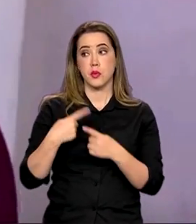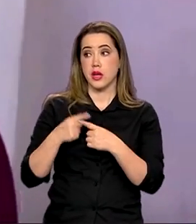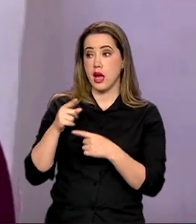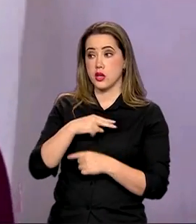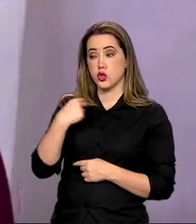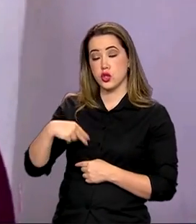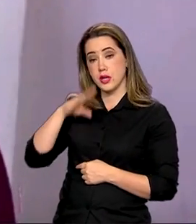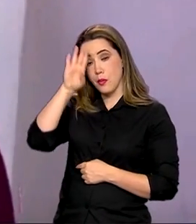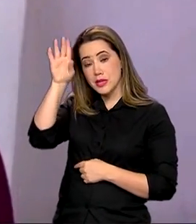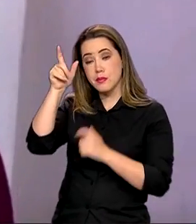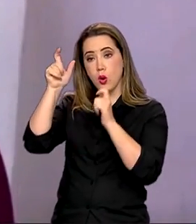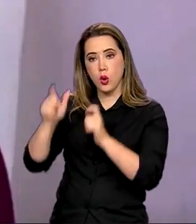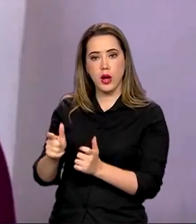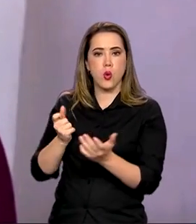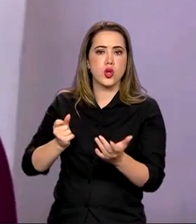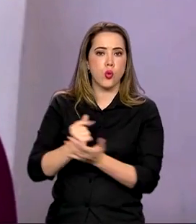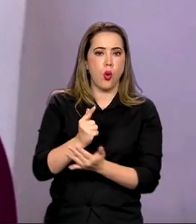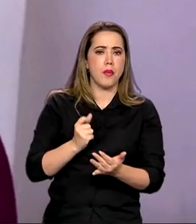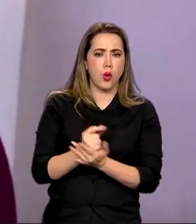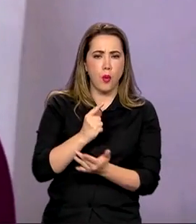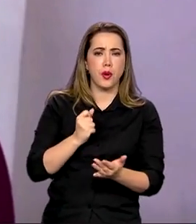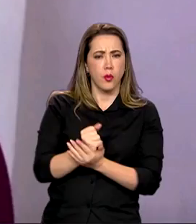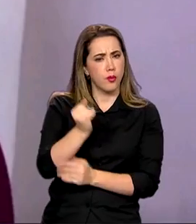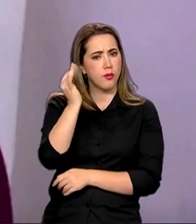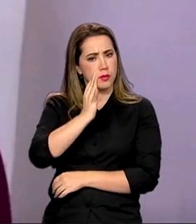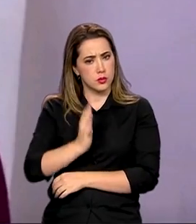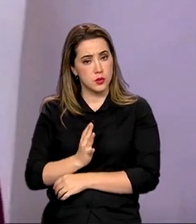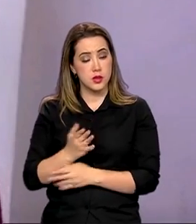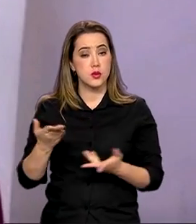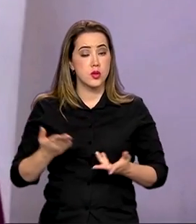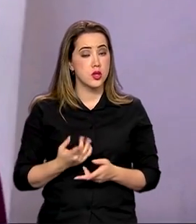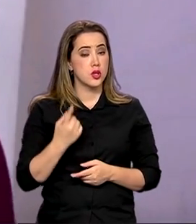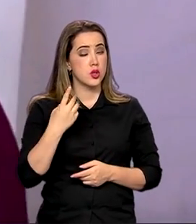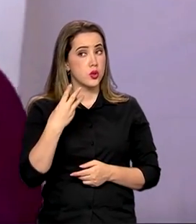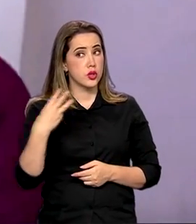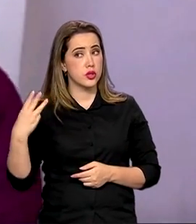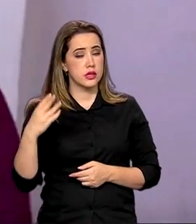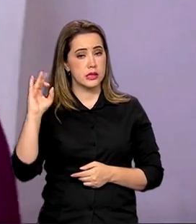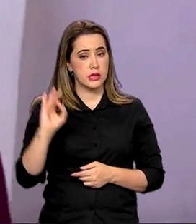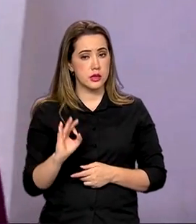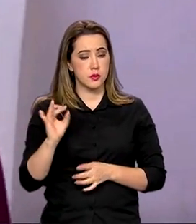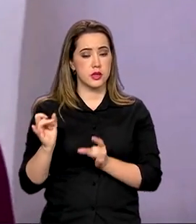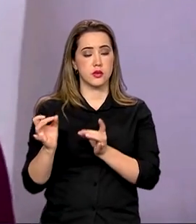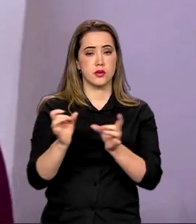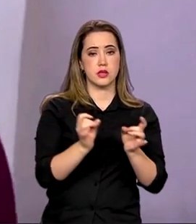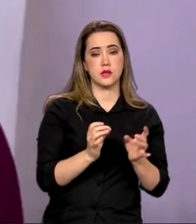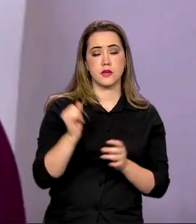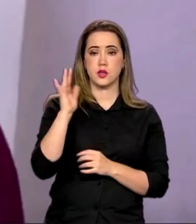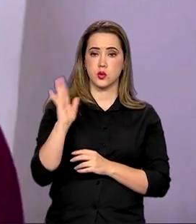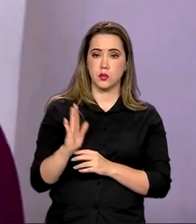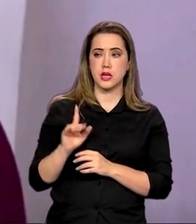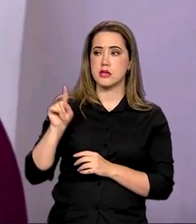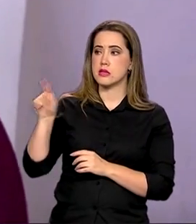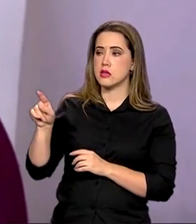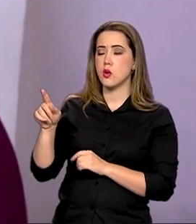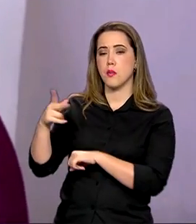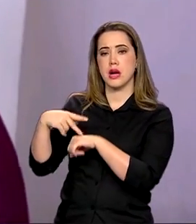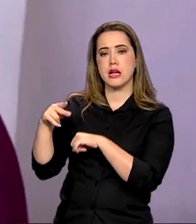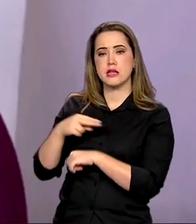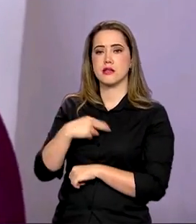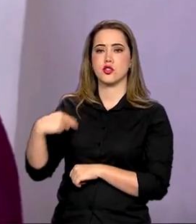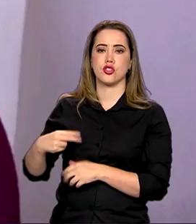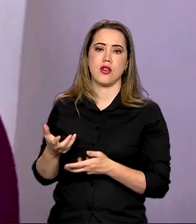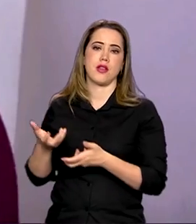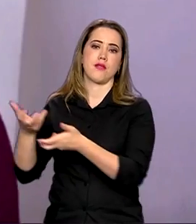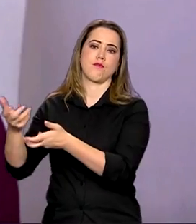desde 2009. E hoje, um terço das vendas do Brasil para o exterior tem a China como destino.